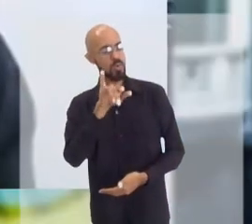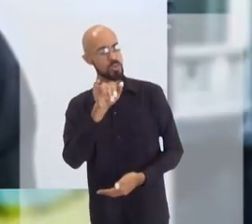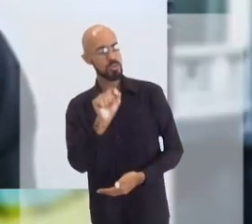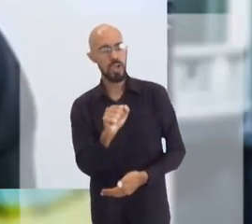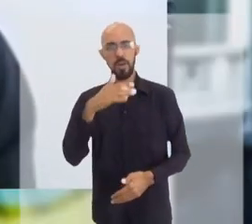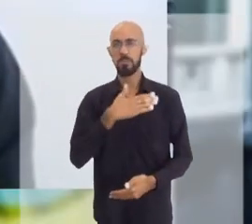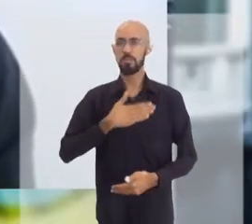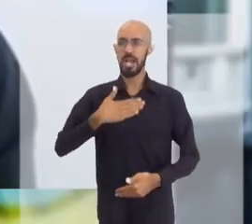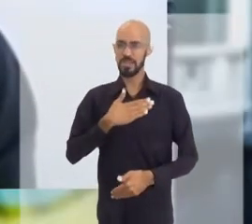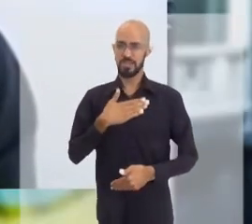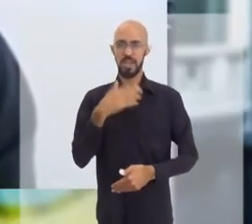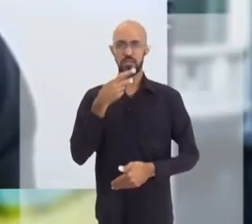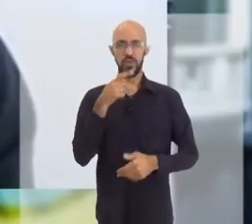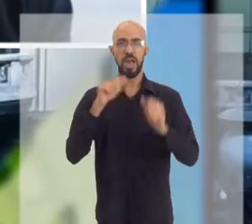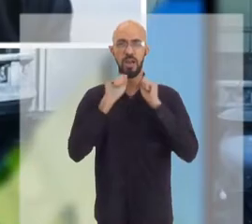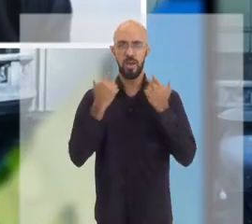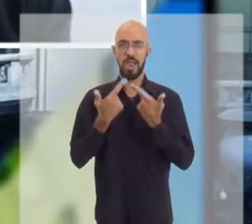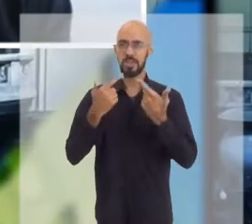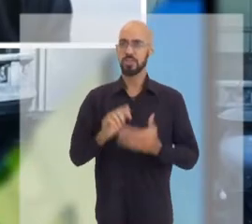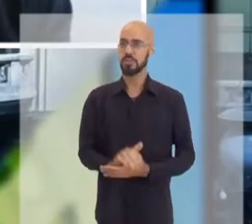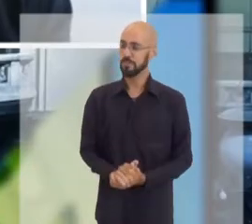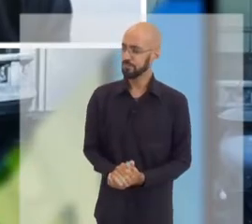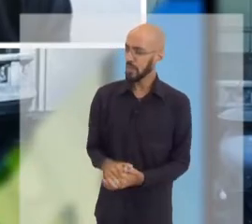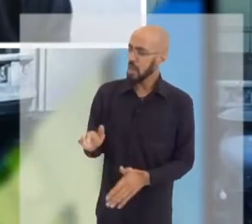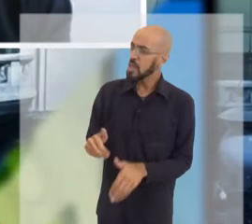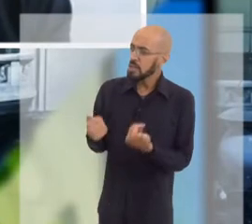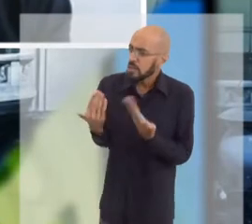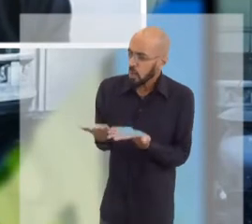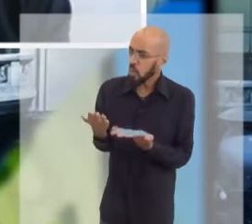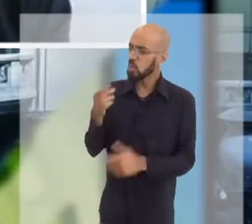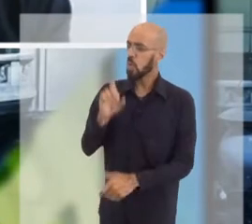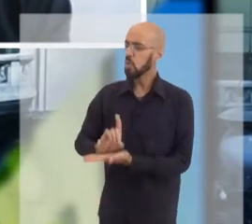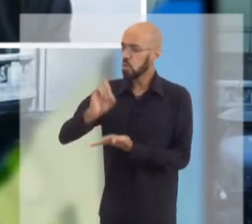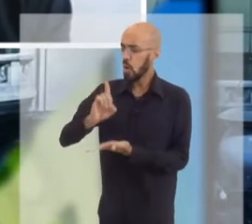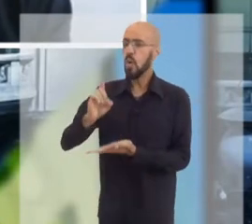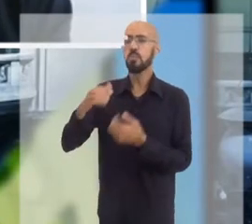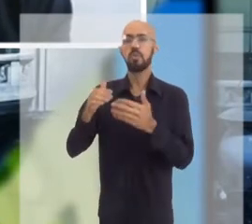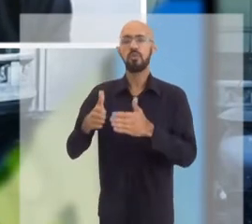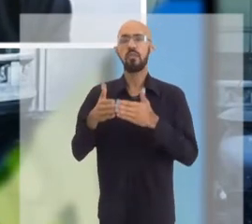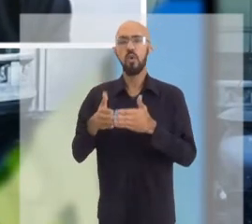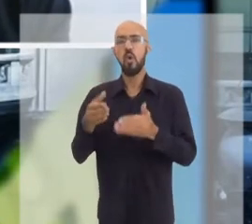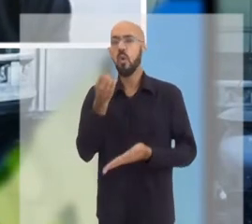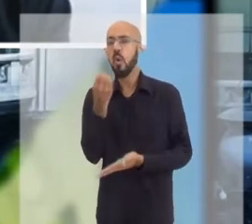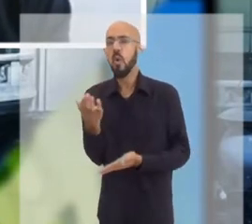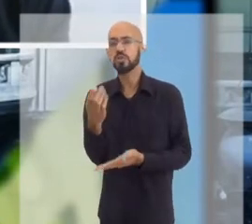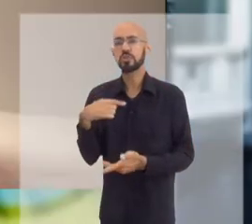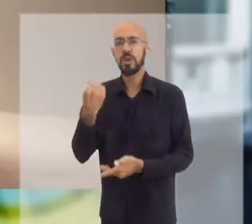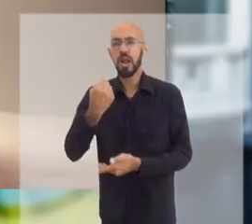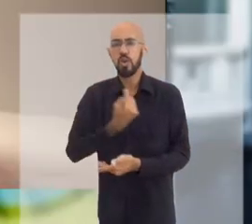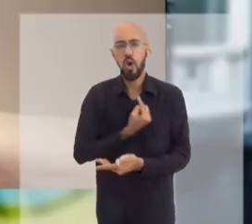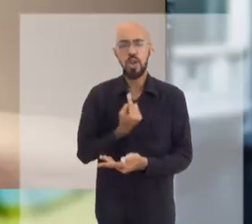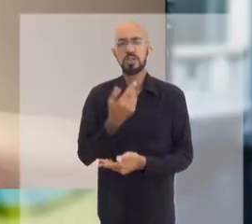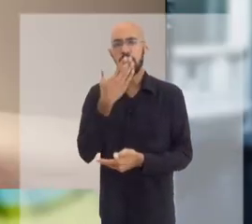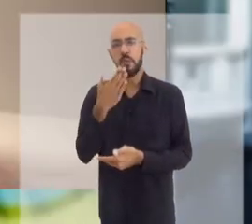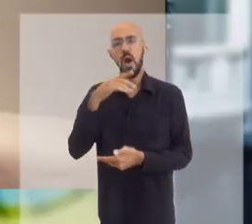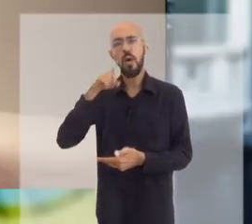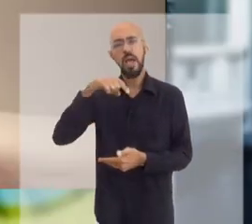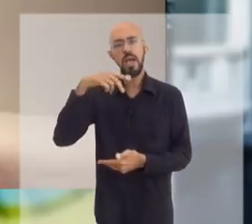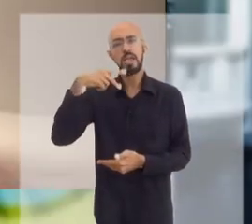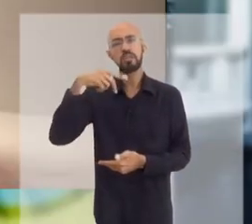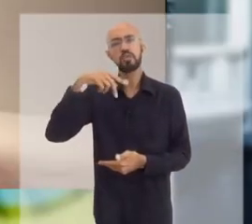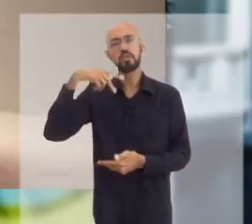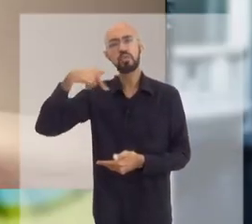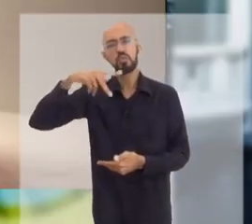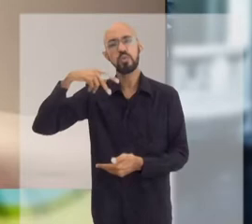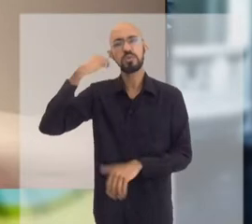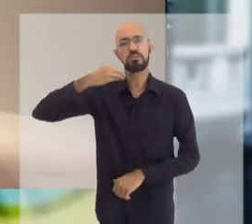os tais espectadores da TV Alerje. Doutor, o senhor pode contar para todos nós como foi a sua trajetória, quer dizer,